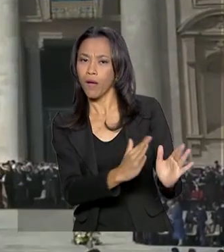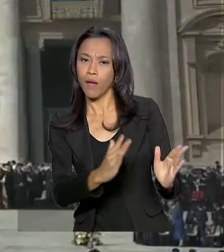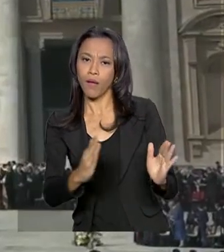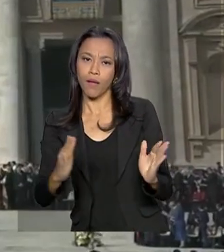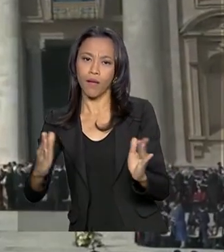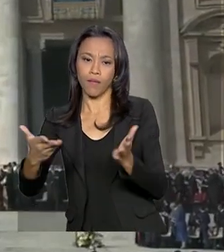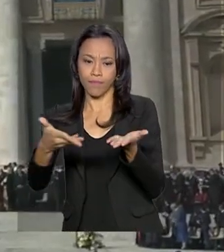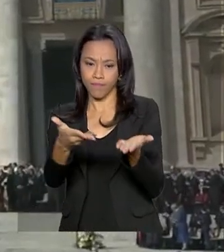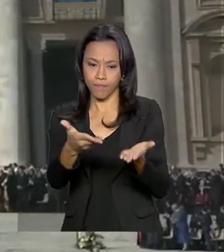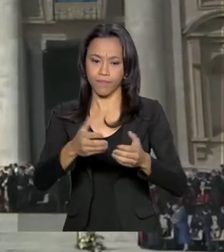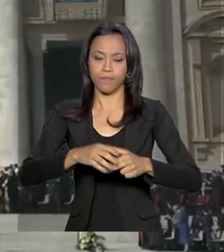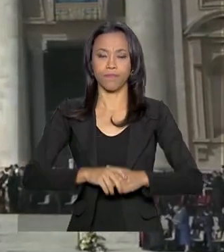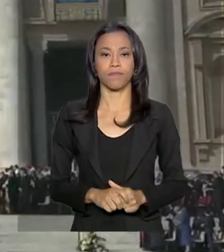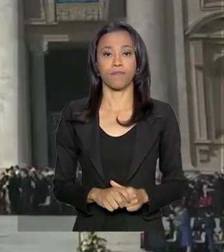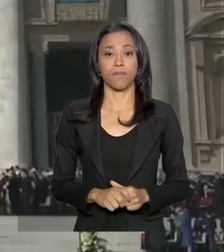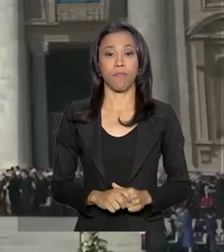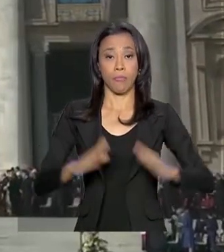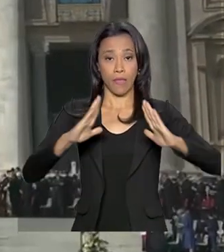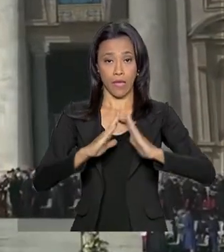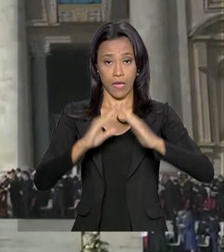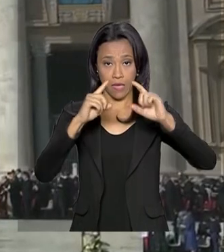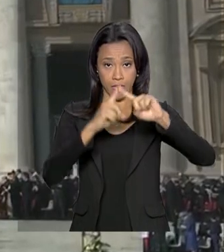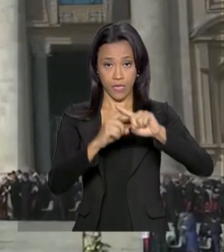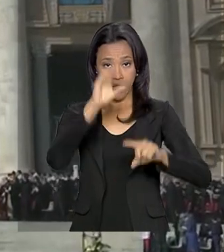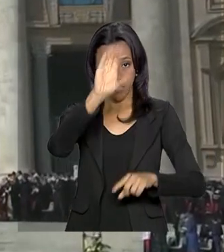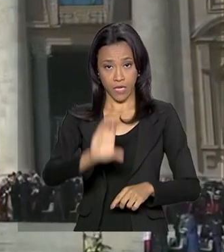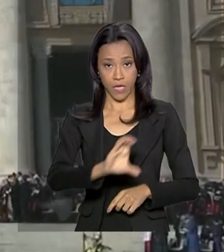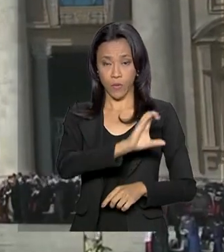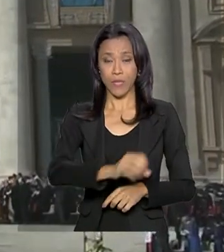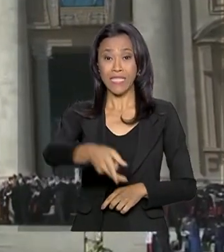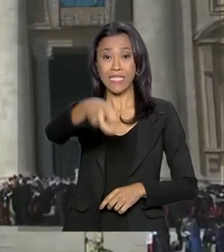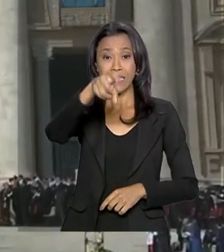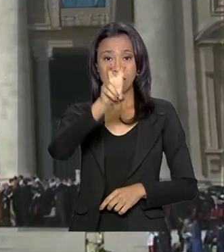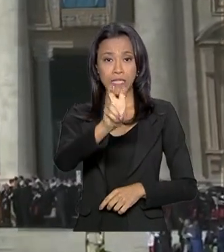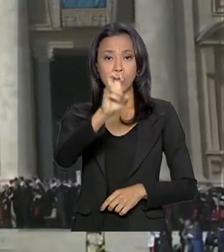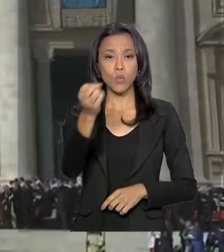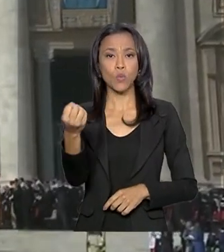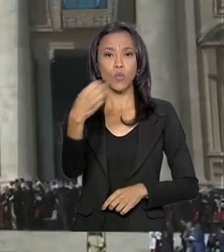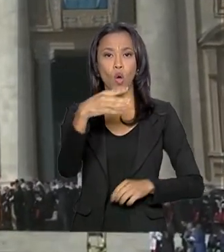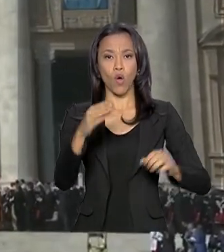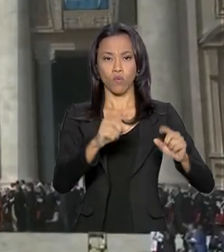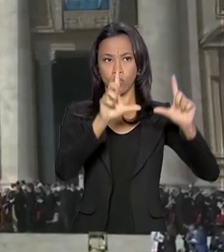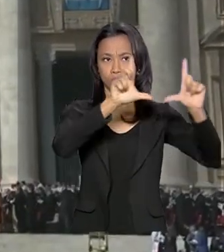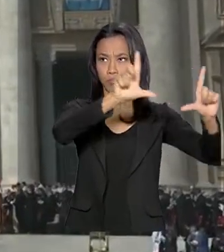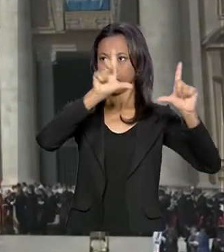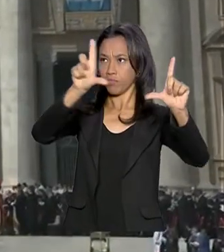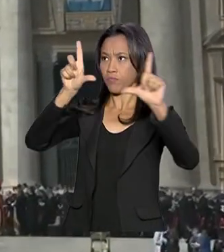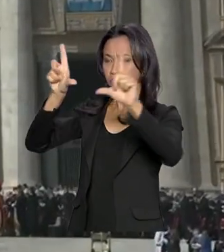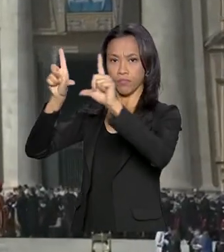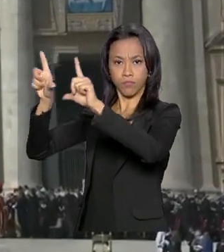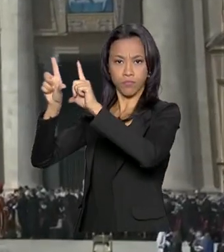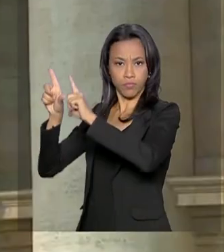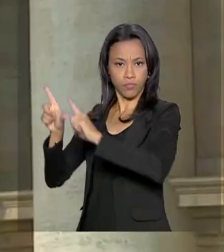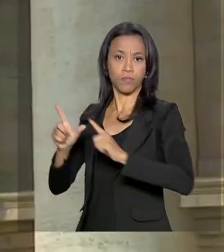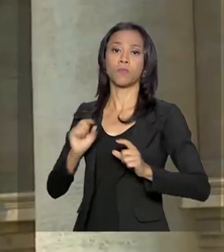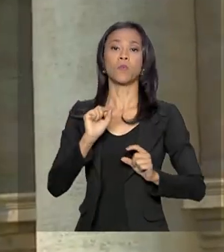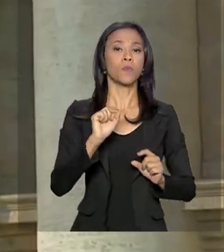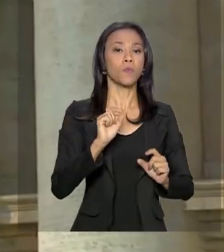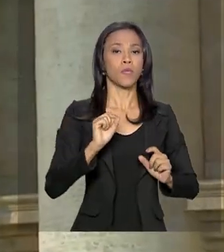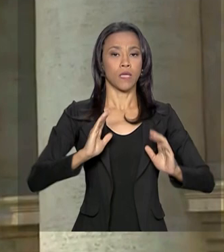A igreja católica tem cinco novos santos, entre eles,